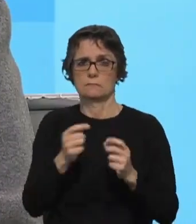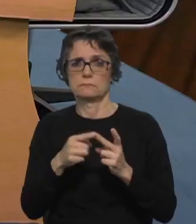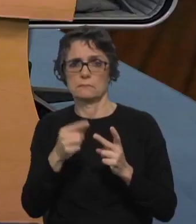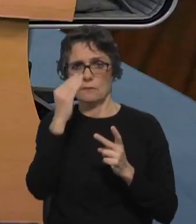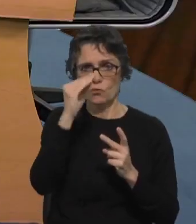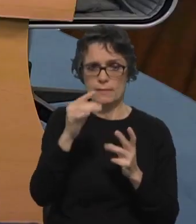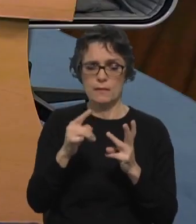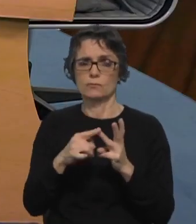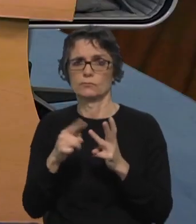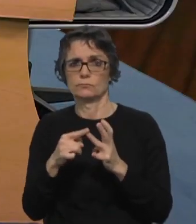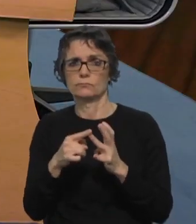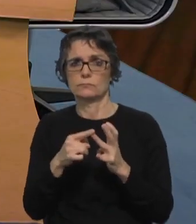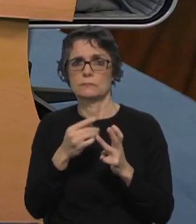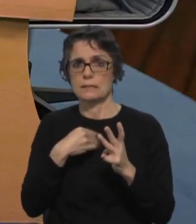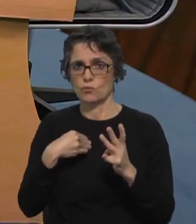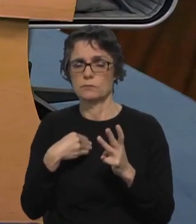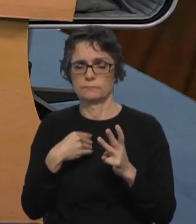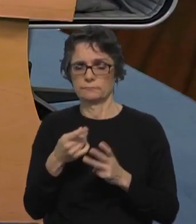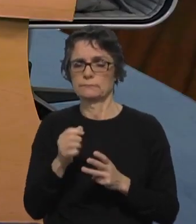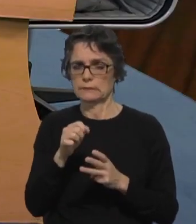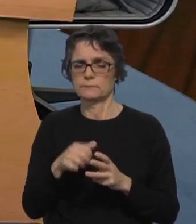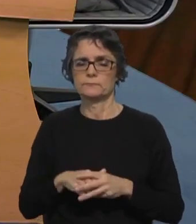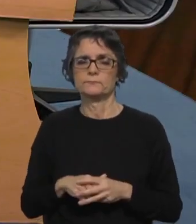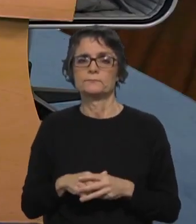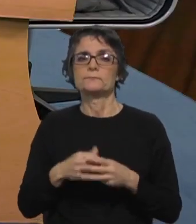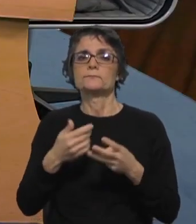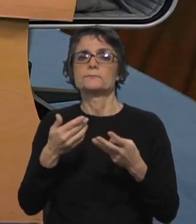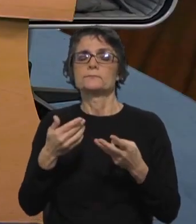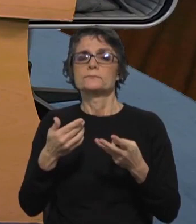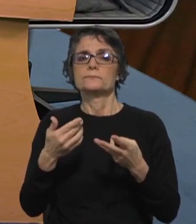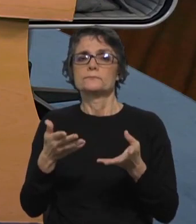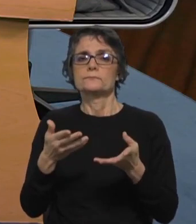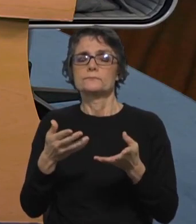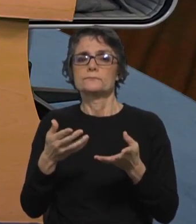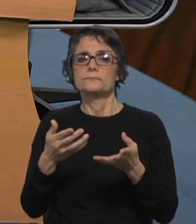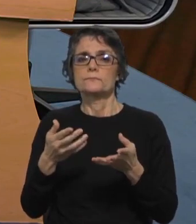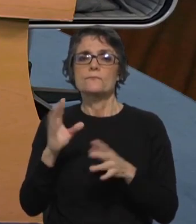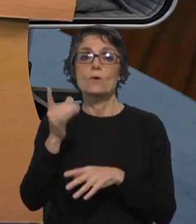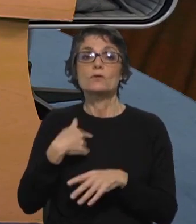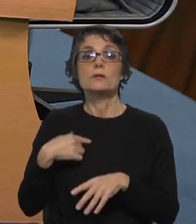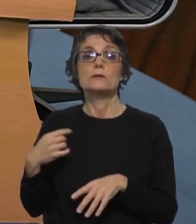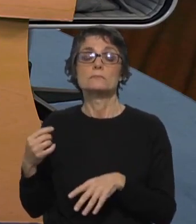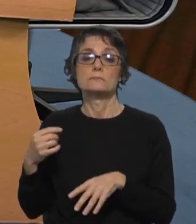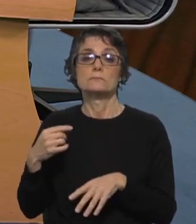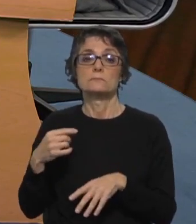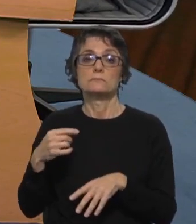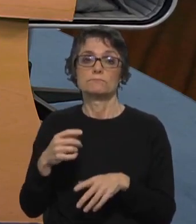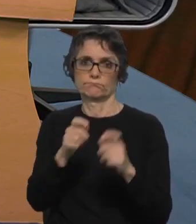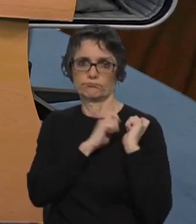educação e também a parte da saúde. Quando eu tomei posse, pedi